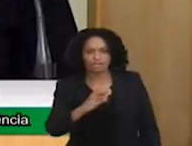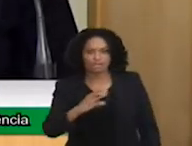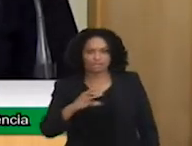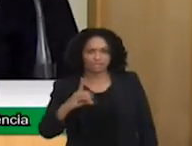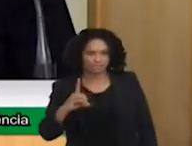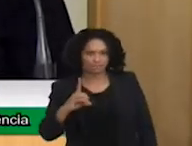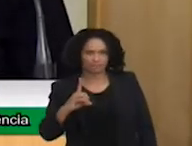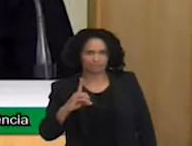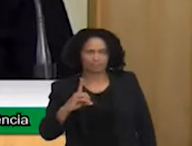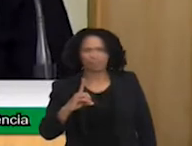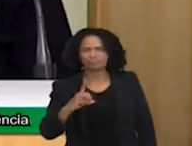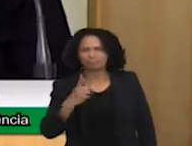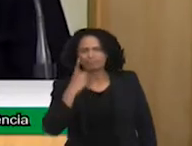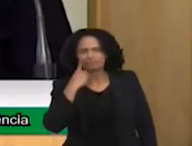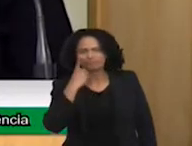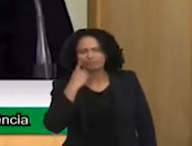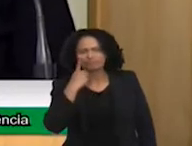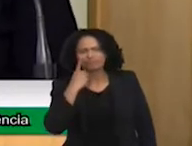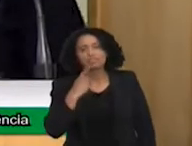porque ele tem DEI.